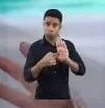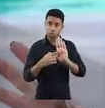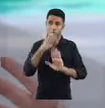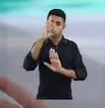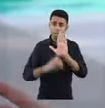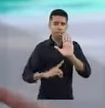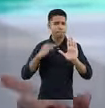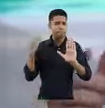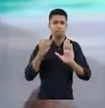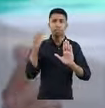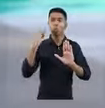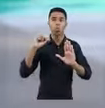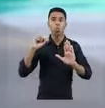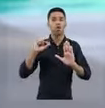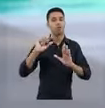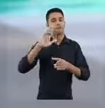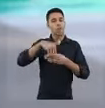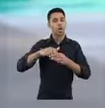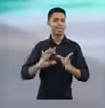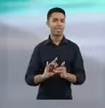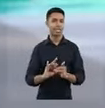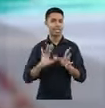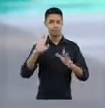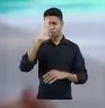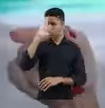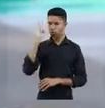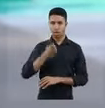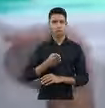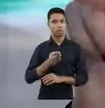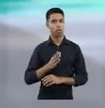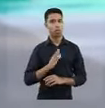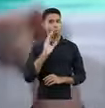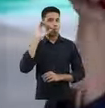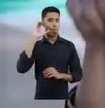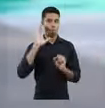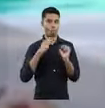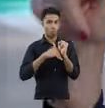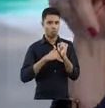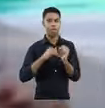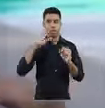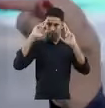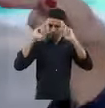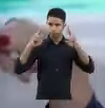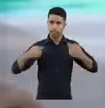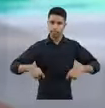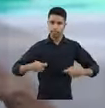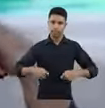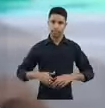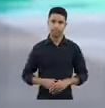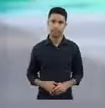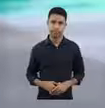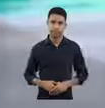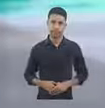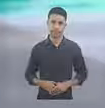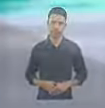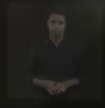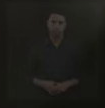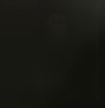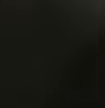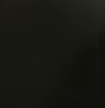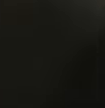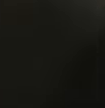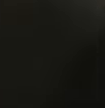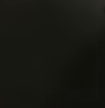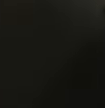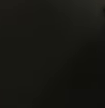fundamentais do cidadão E um dos direitos fundamentais do cidadão É o direito ao voto livre, direto e secreto Que tem que ser respeitado